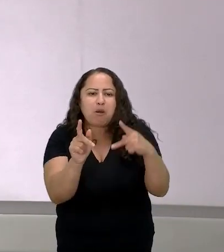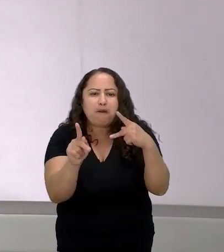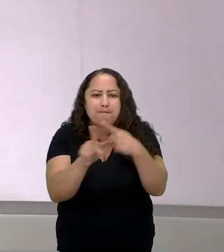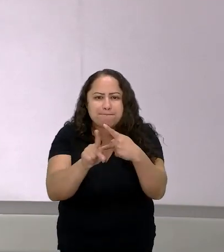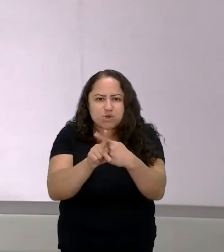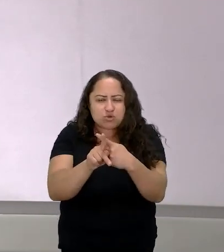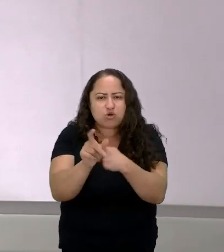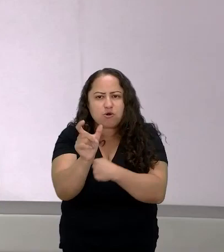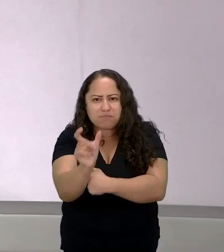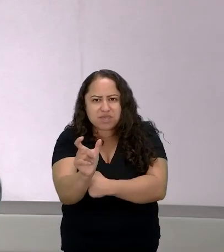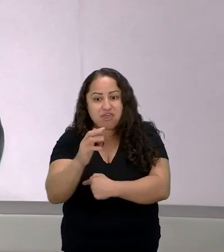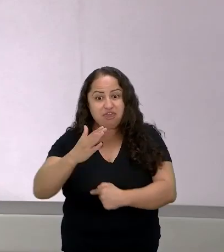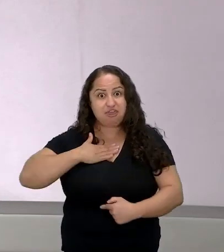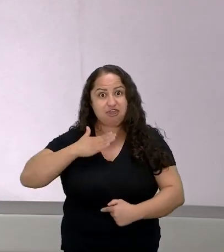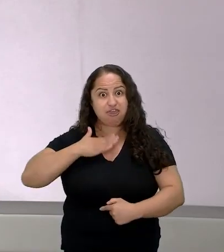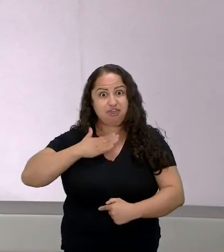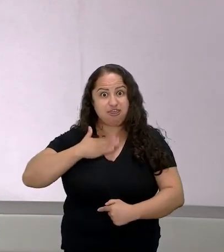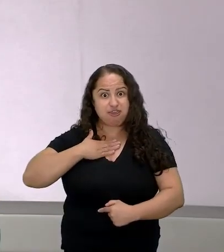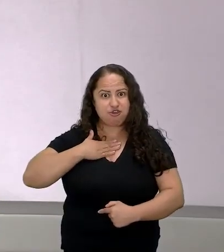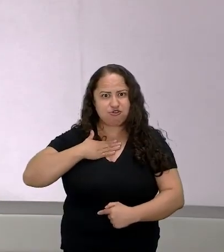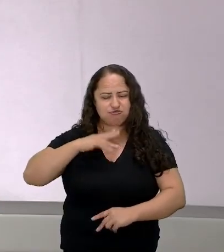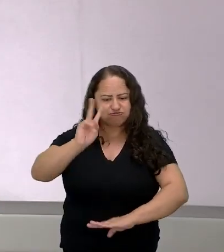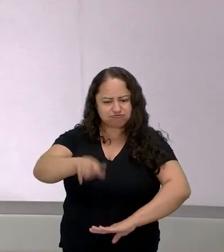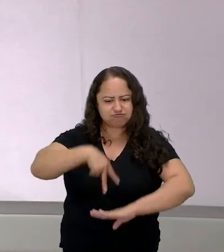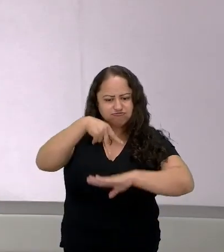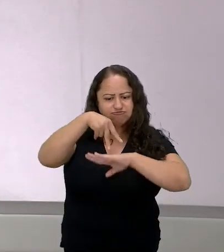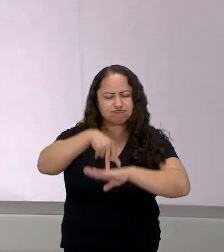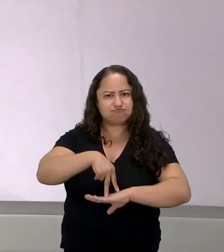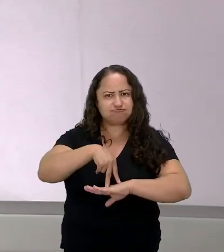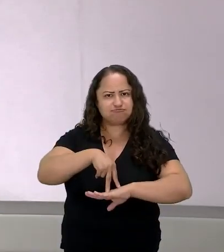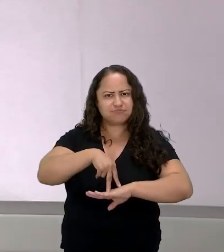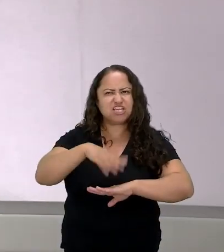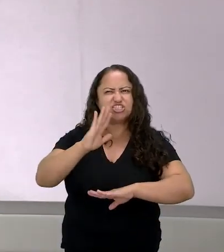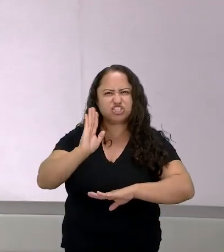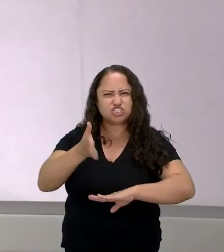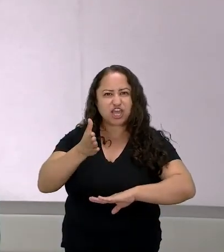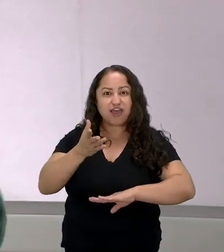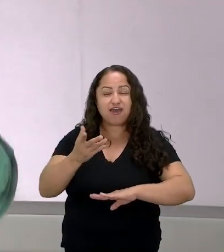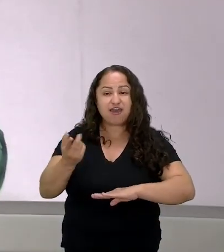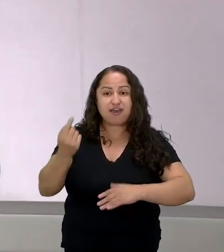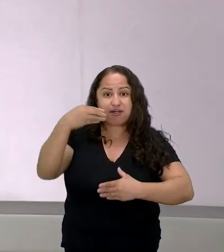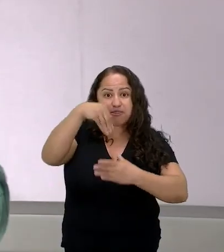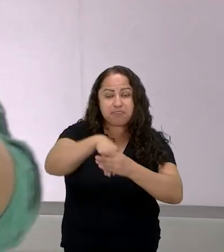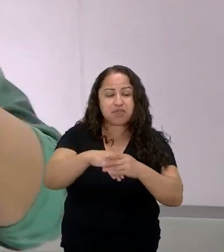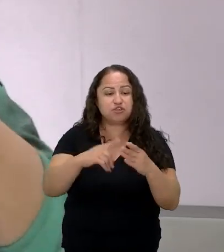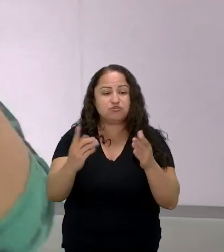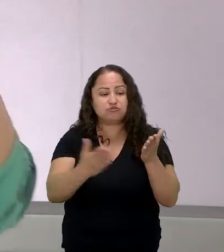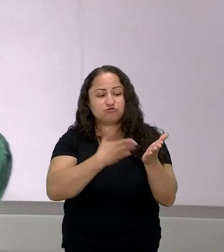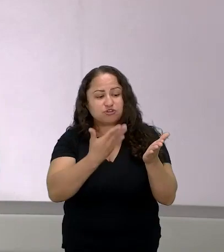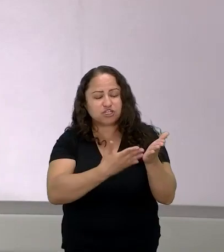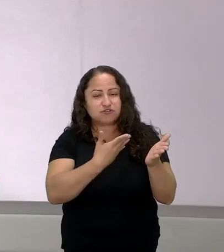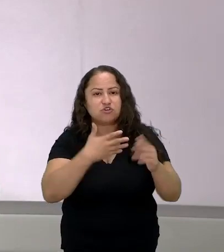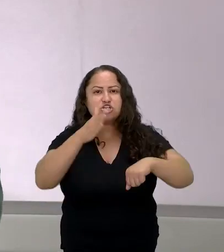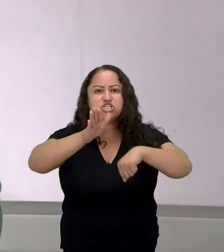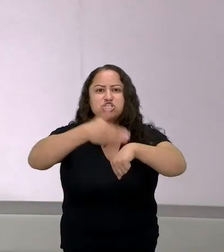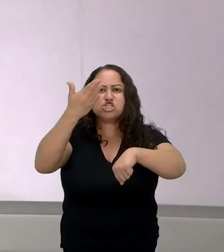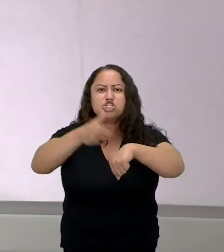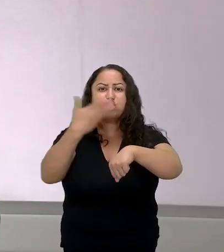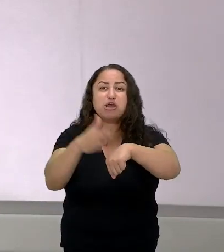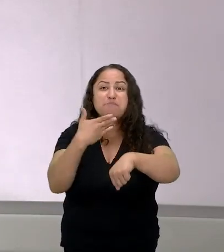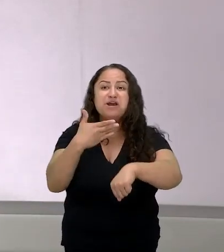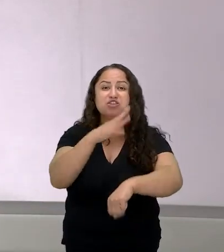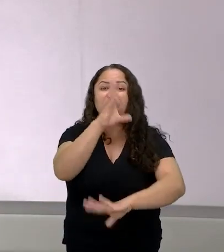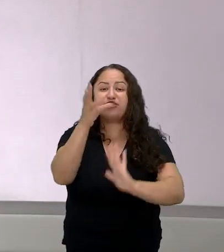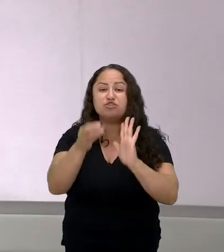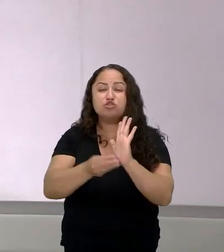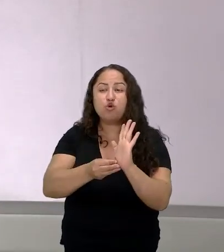ela também já está nos colocando como personagens desse livro e também convocando toda a nossa ancestralidade por